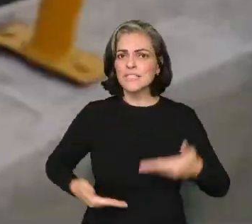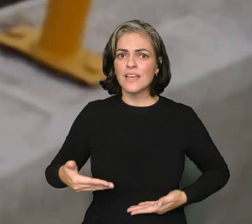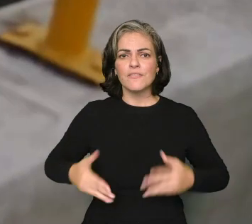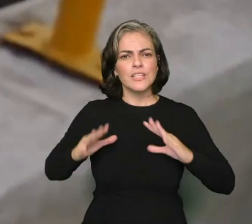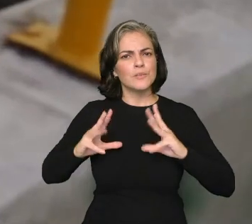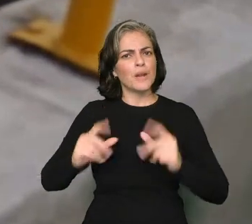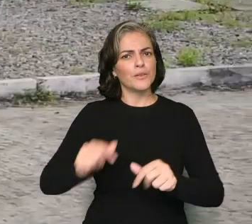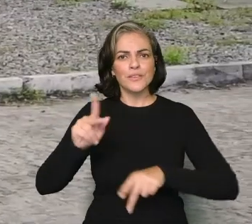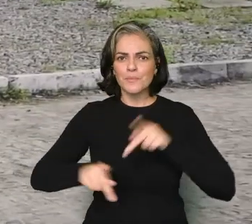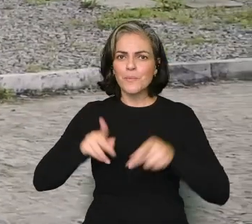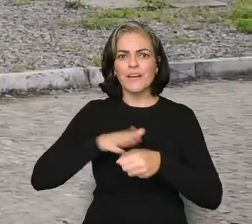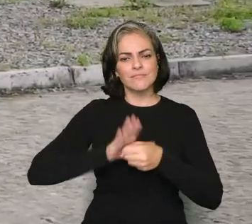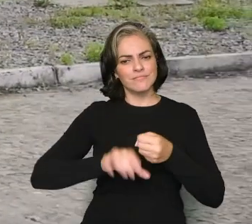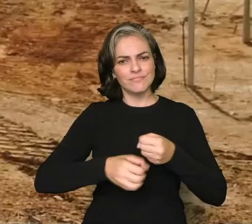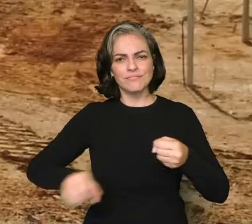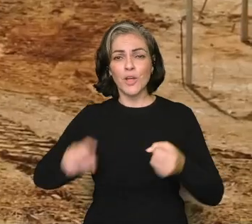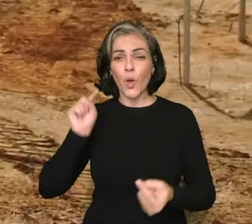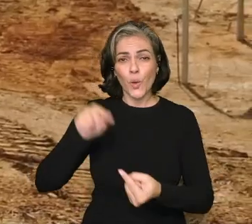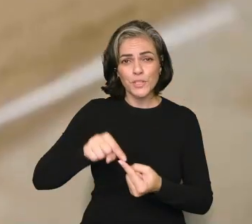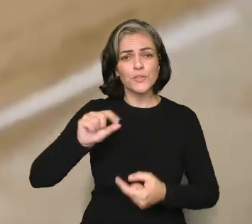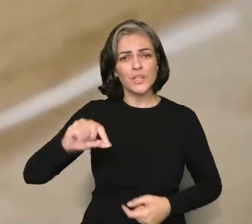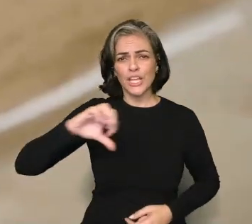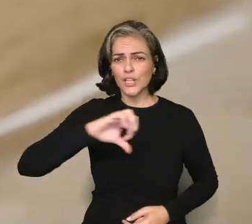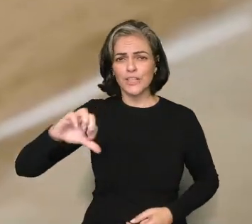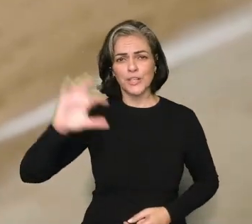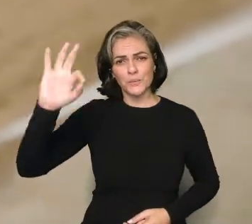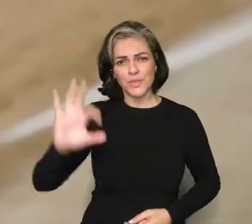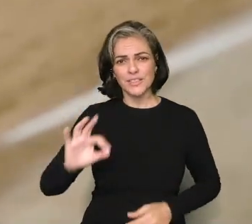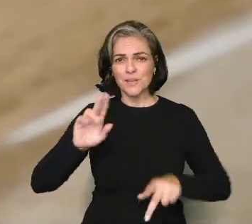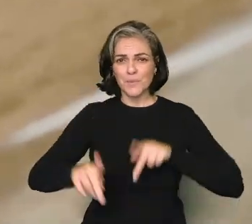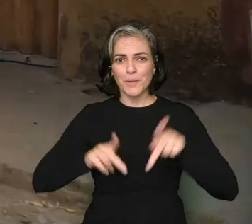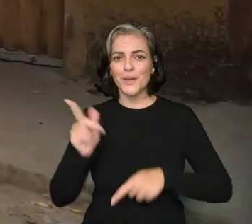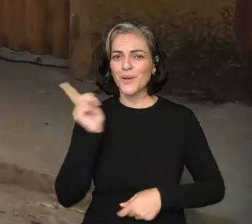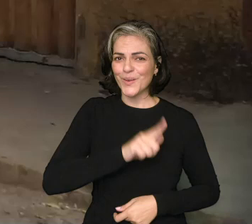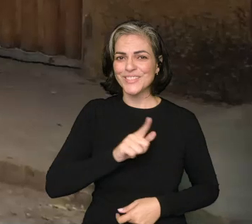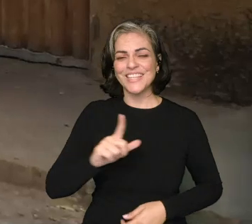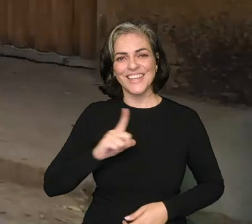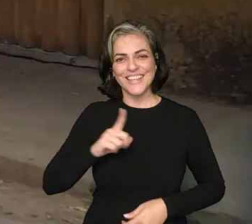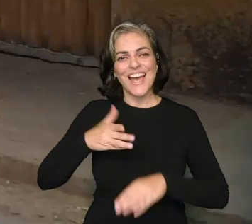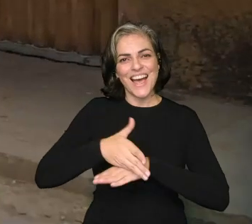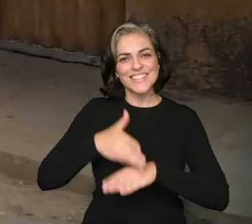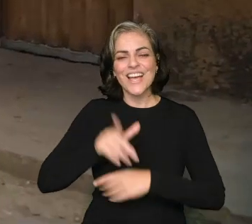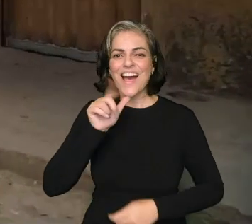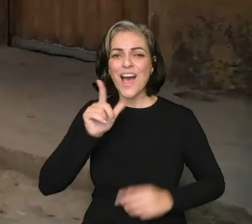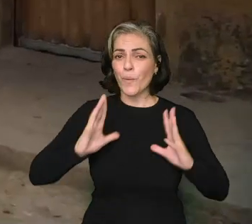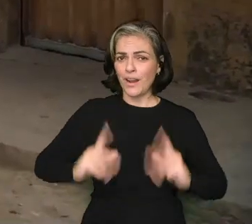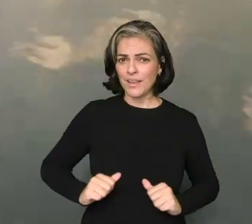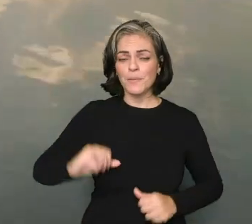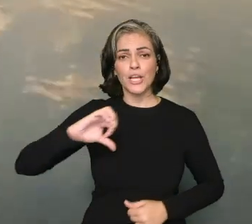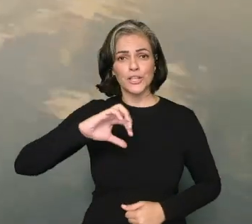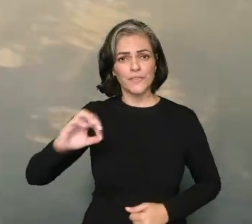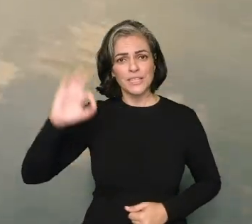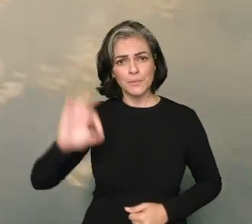de saneamento básico, a meta é garantir que 99% da população brasileira tenha acesso à água potável e 90